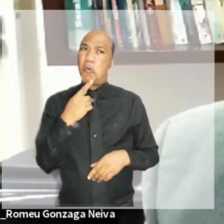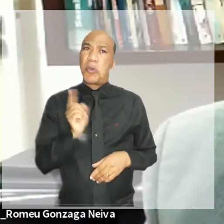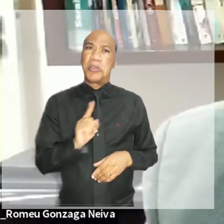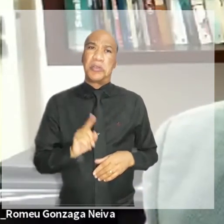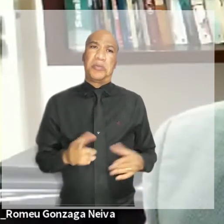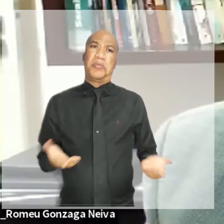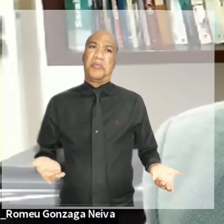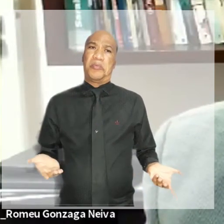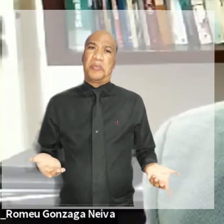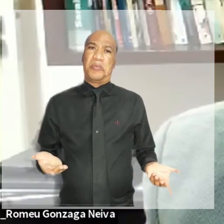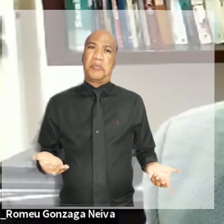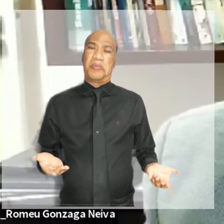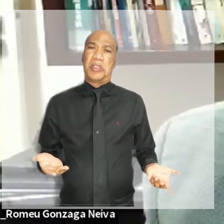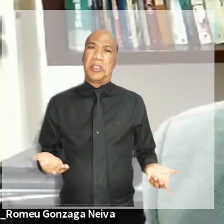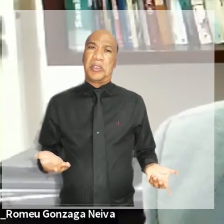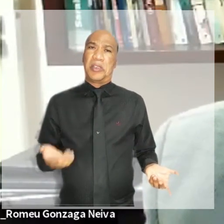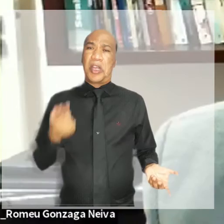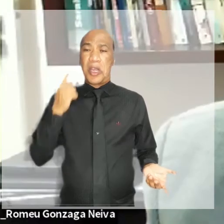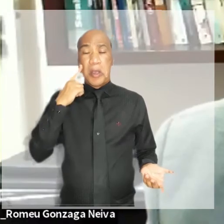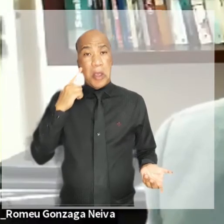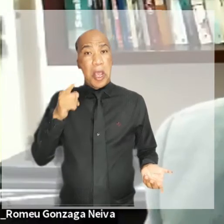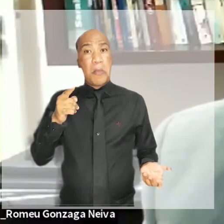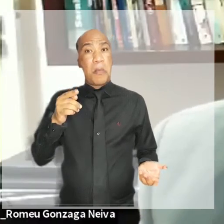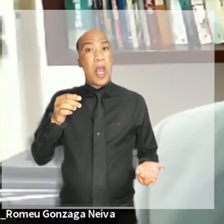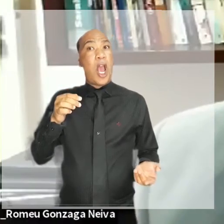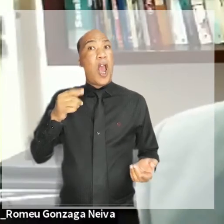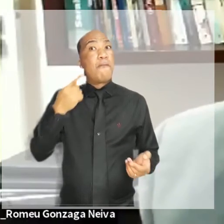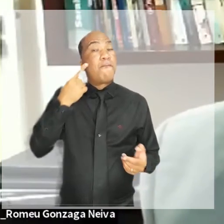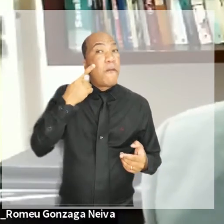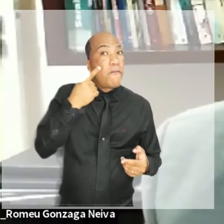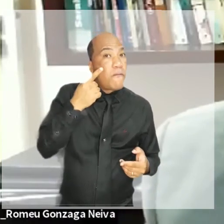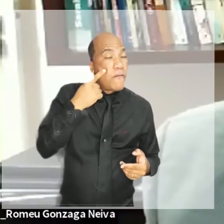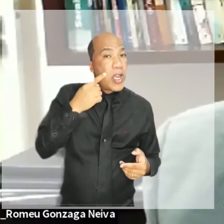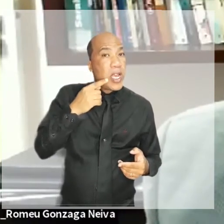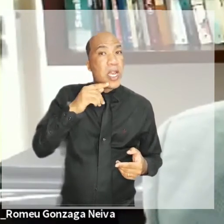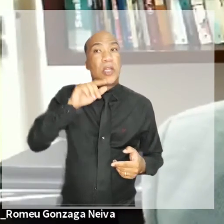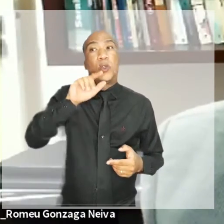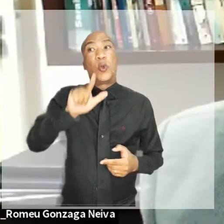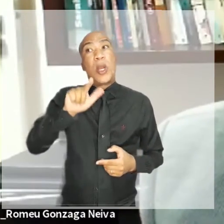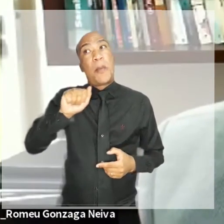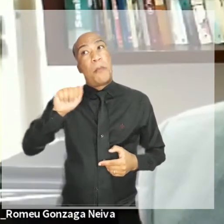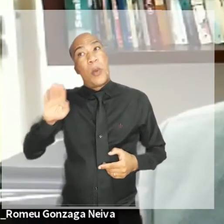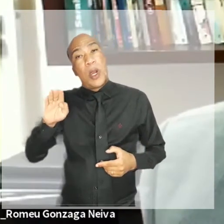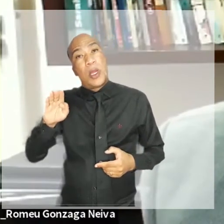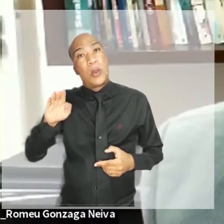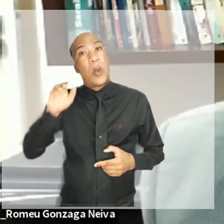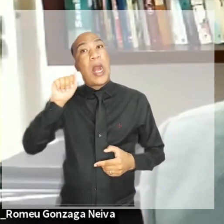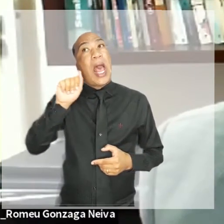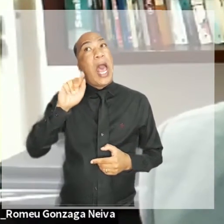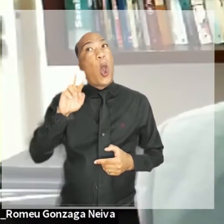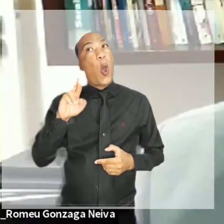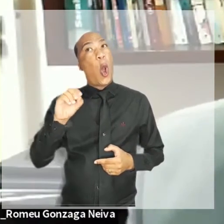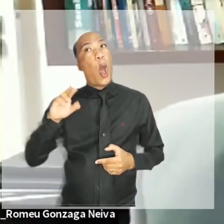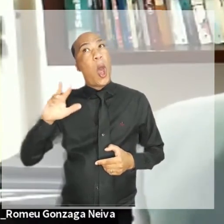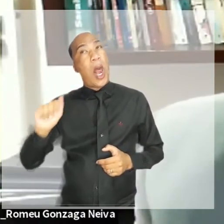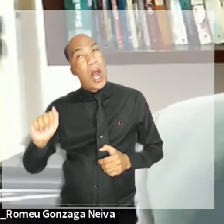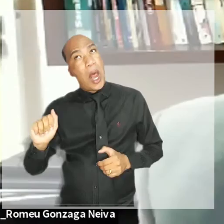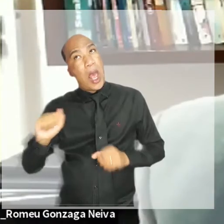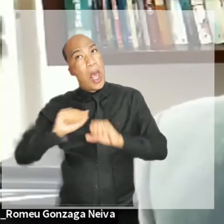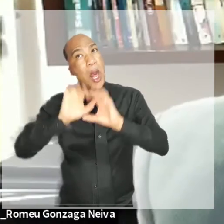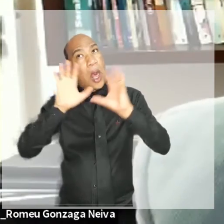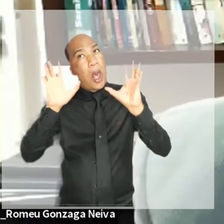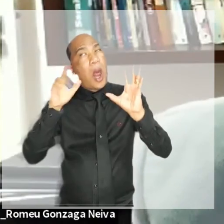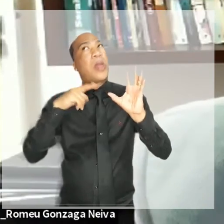laboratório de ideias ou aurora, esse assunto com certeza será levado e ali os primeiros passos